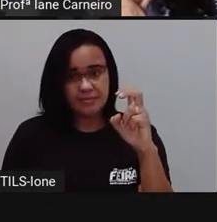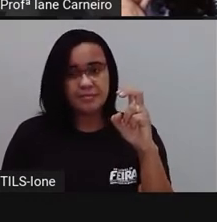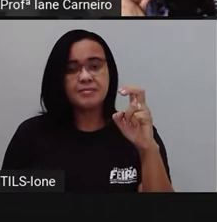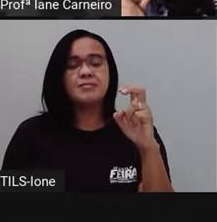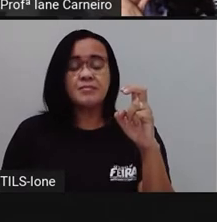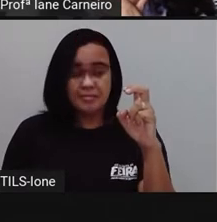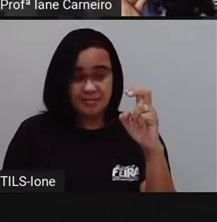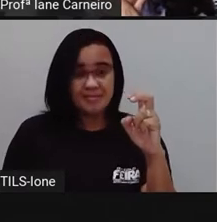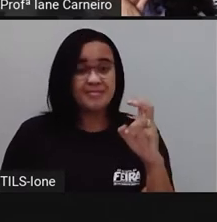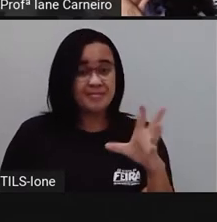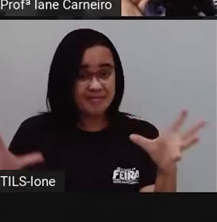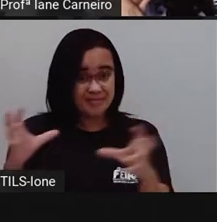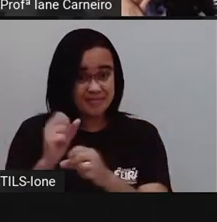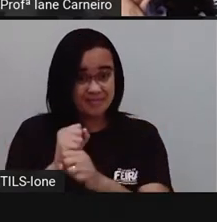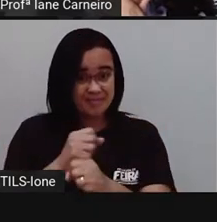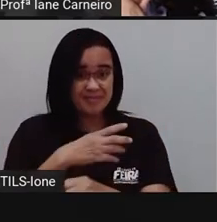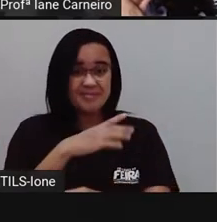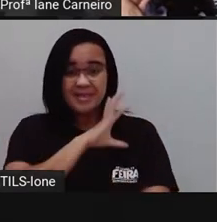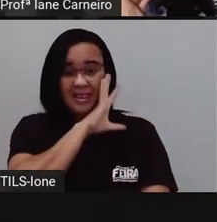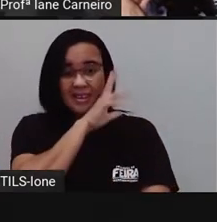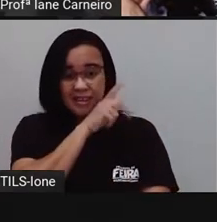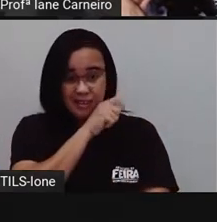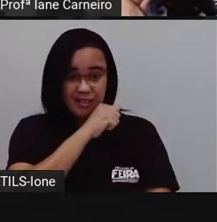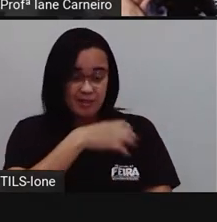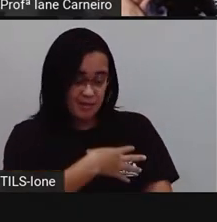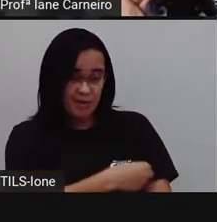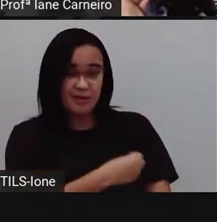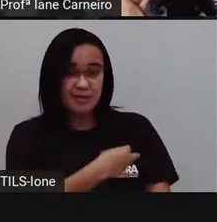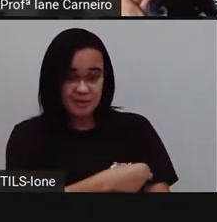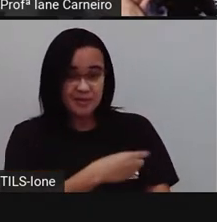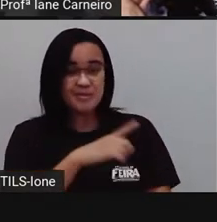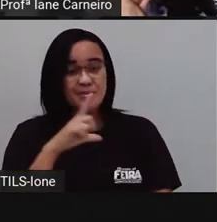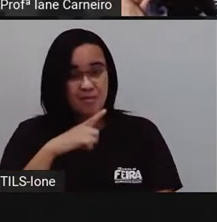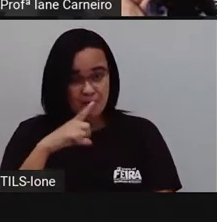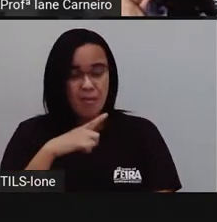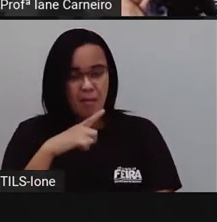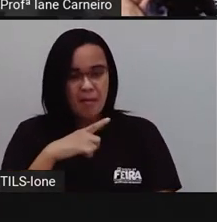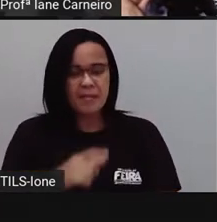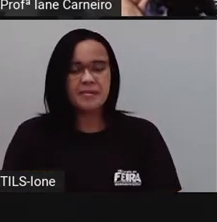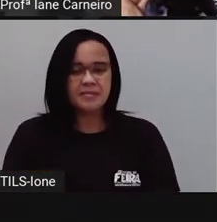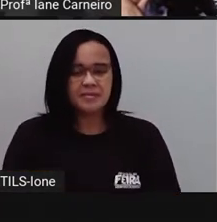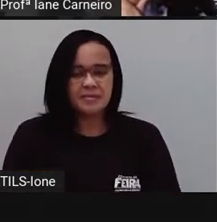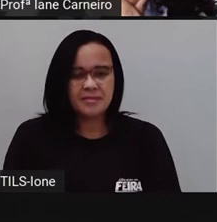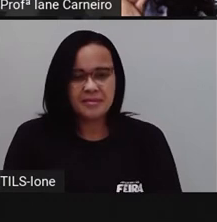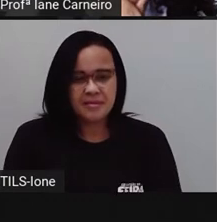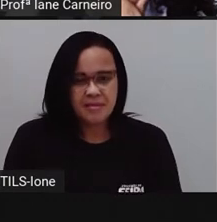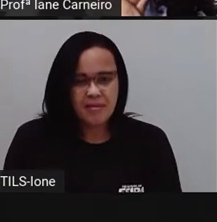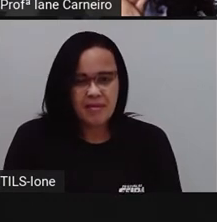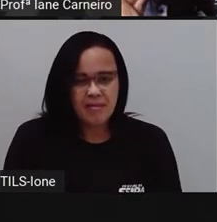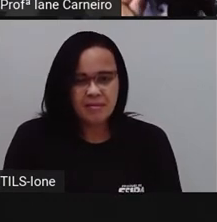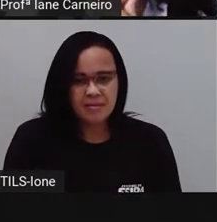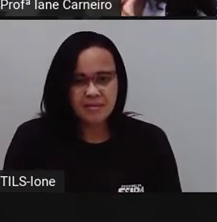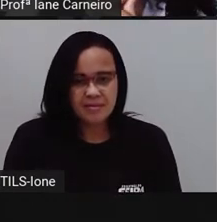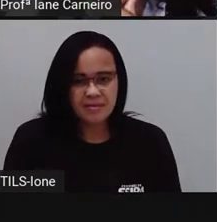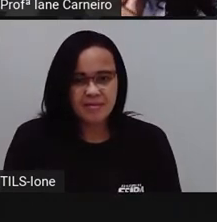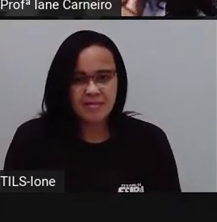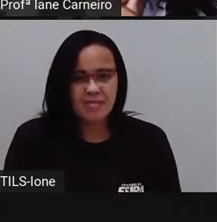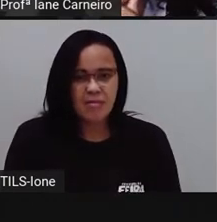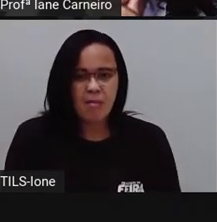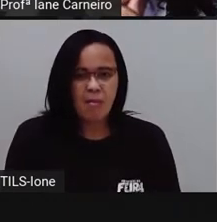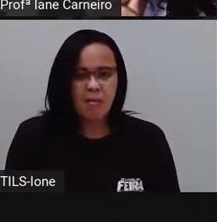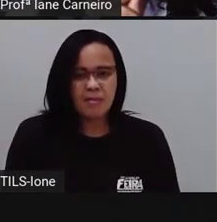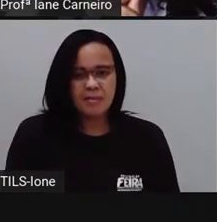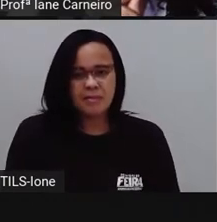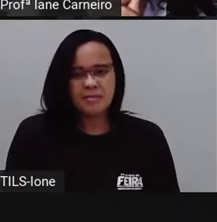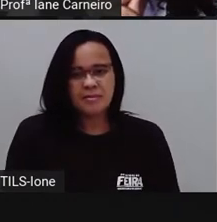cinco. Cinco mamíferos. Deixa eu corrigir aqui. Ficou mamífera, né? Bora botar mamíferos.